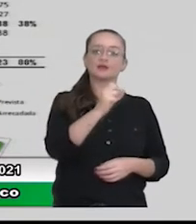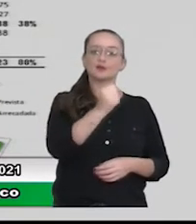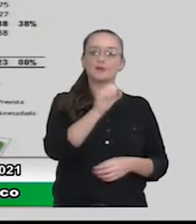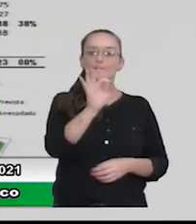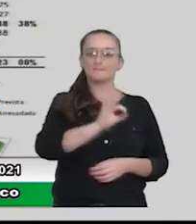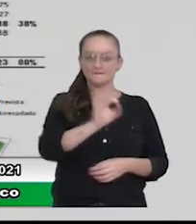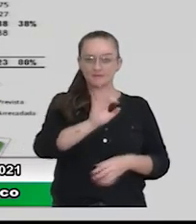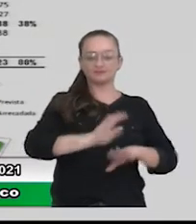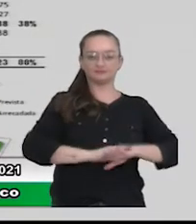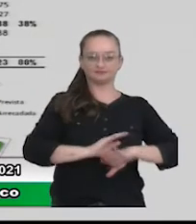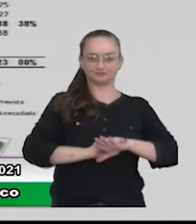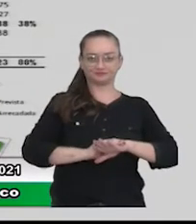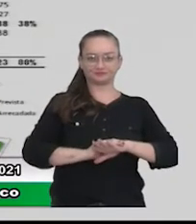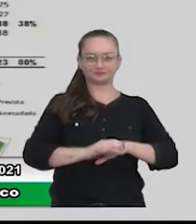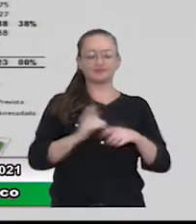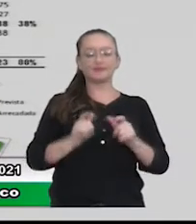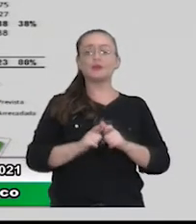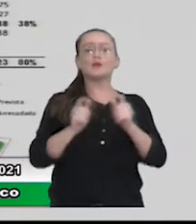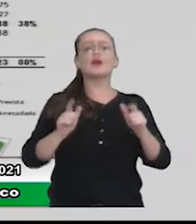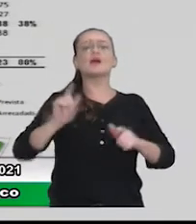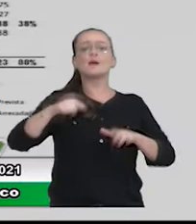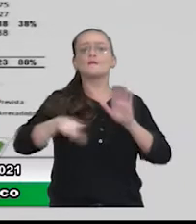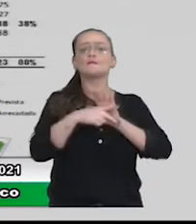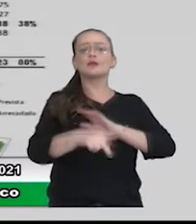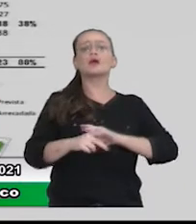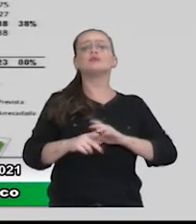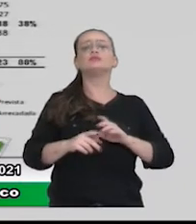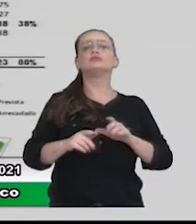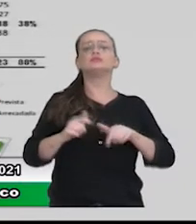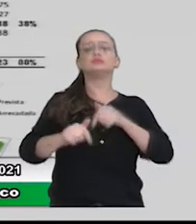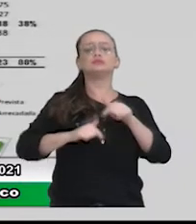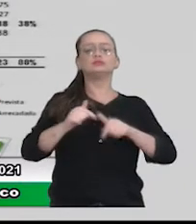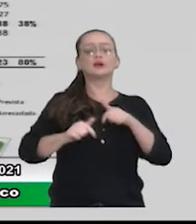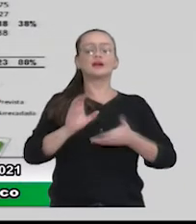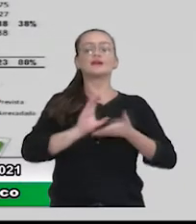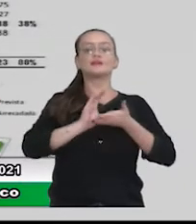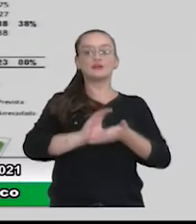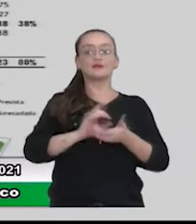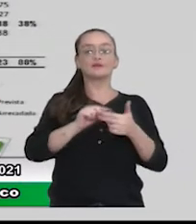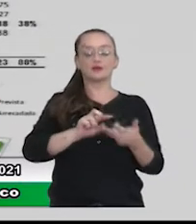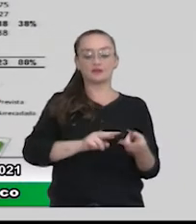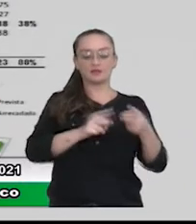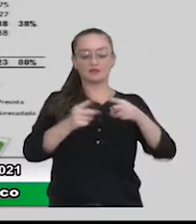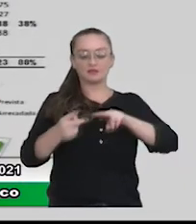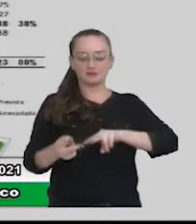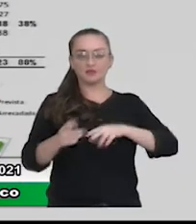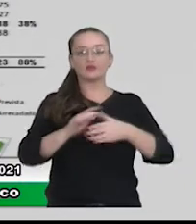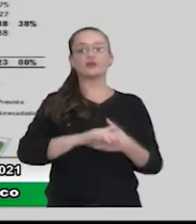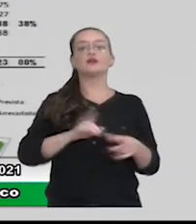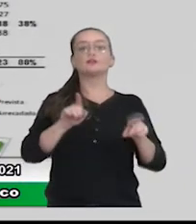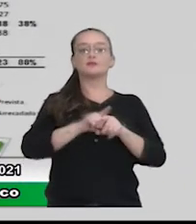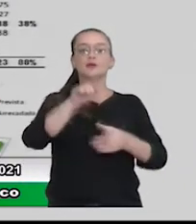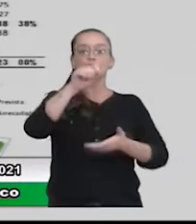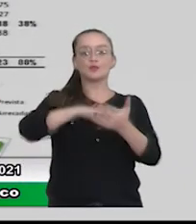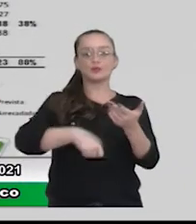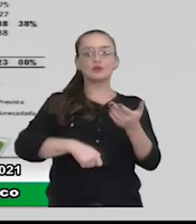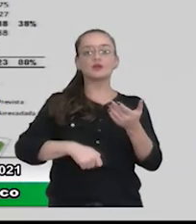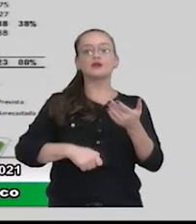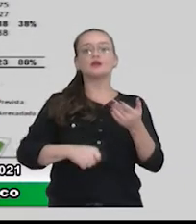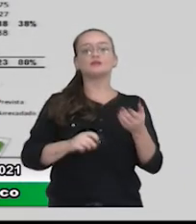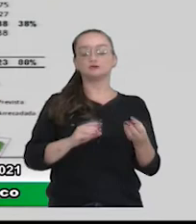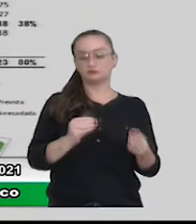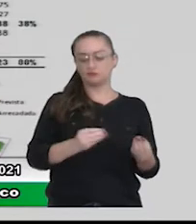previsto. Grande parte disso é da operação de crédito. Porque as transferências correntes, os contratos de repasse,